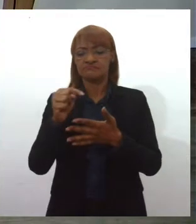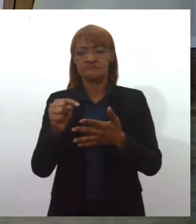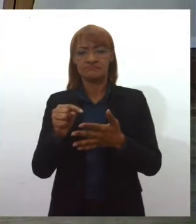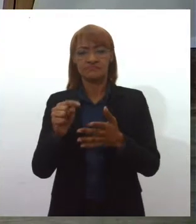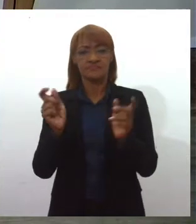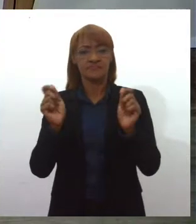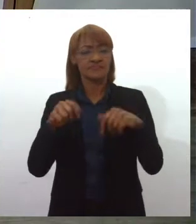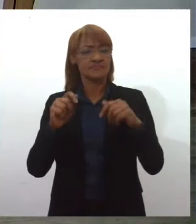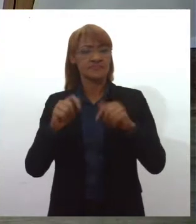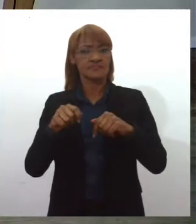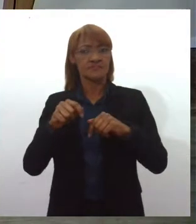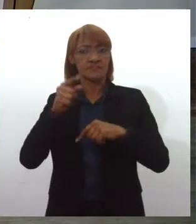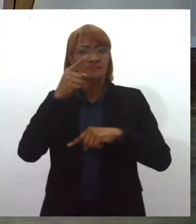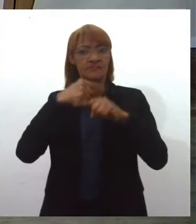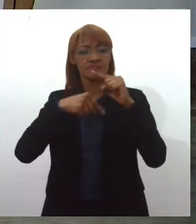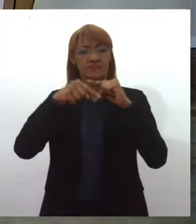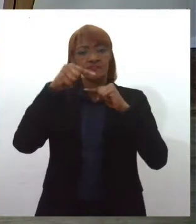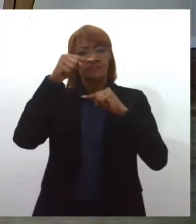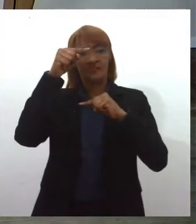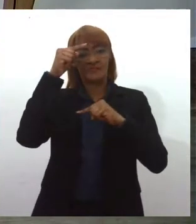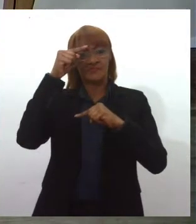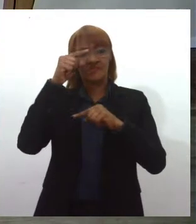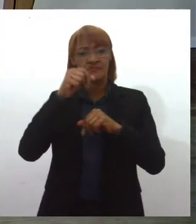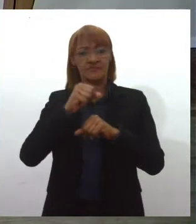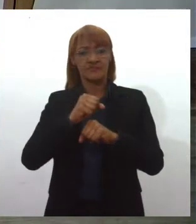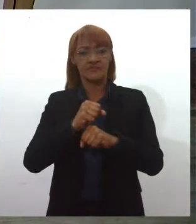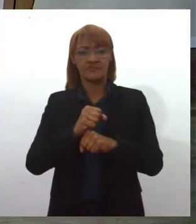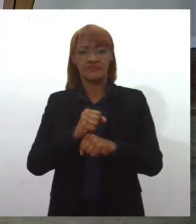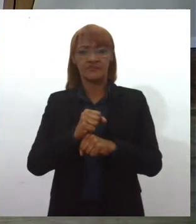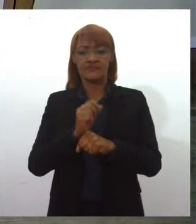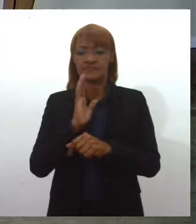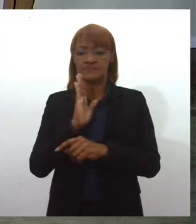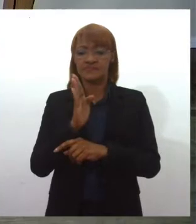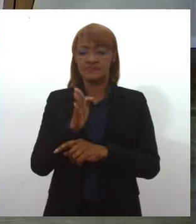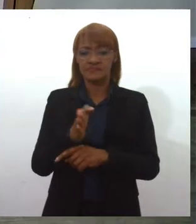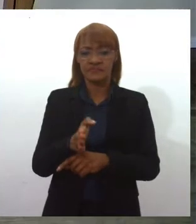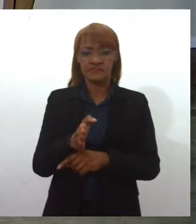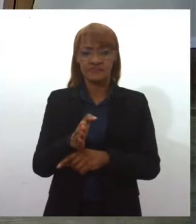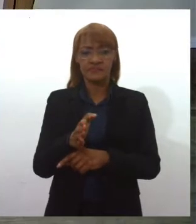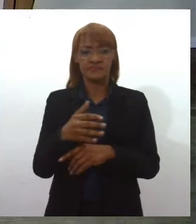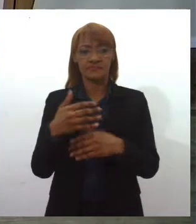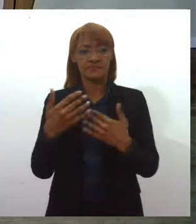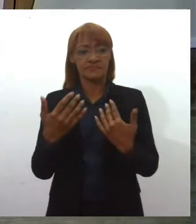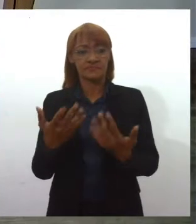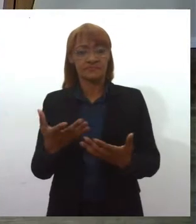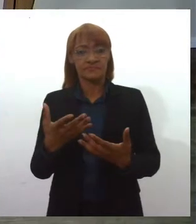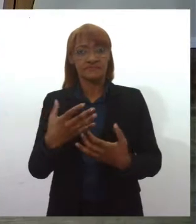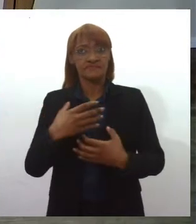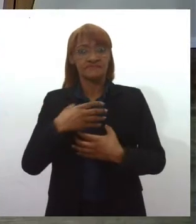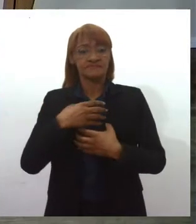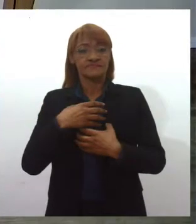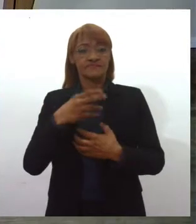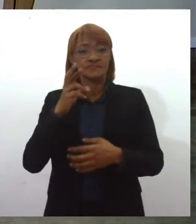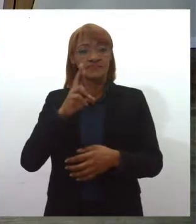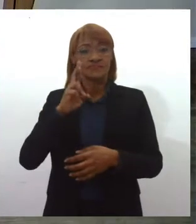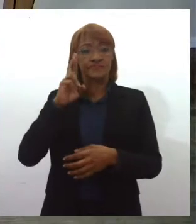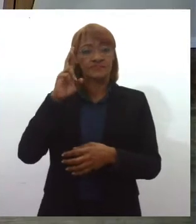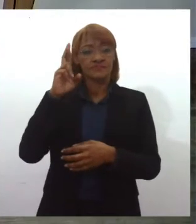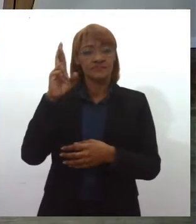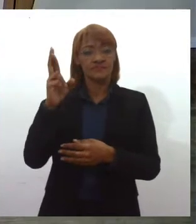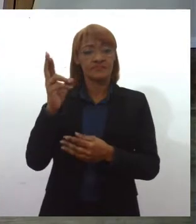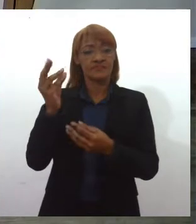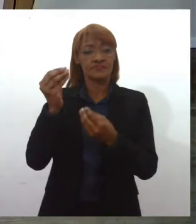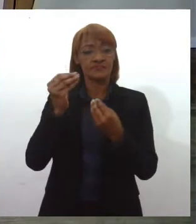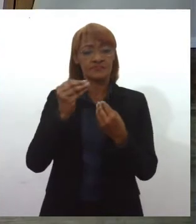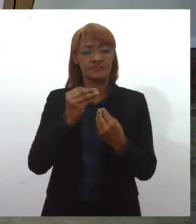avançar sem muletas e sem tropeços. É transportar as almas que o Senhor nos confiar a força